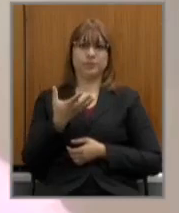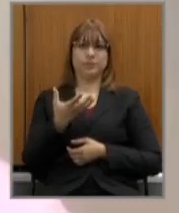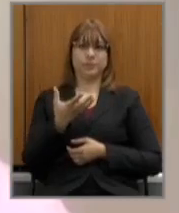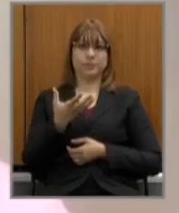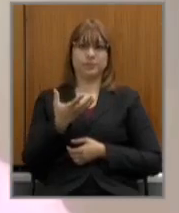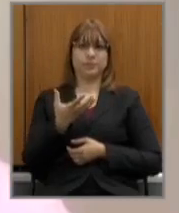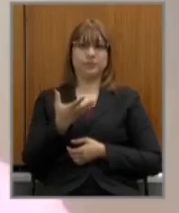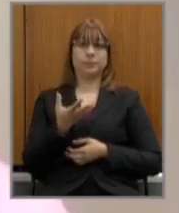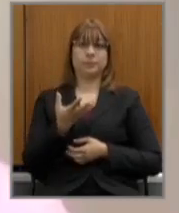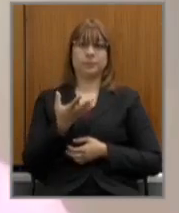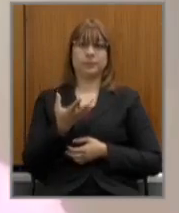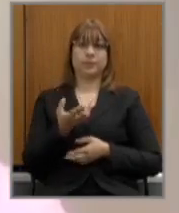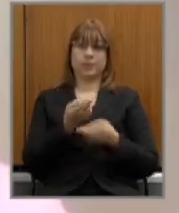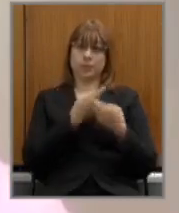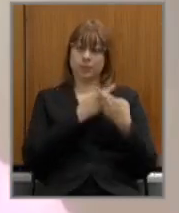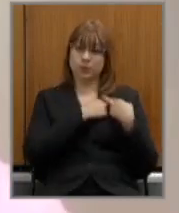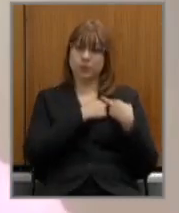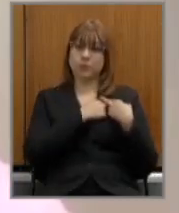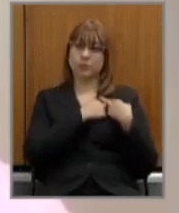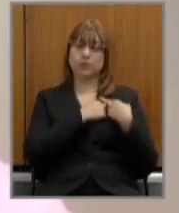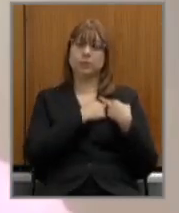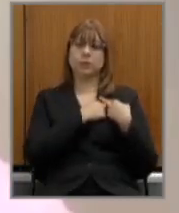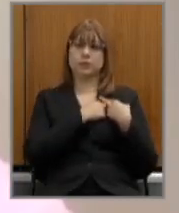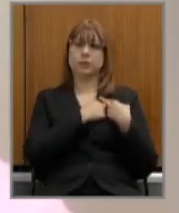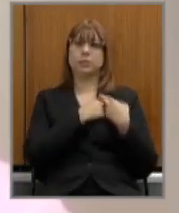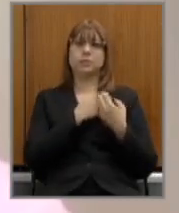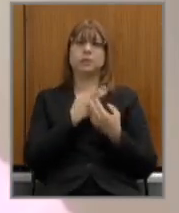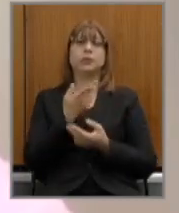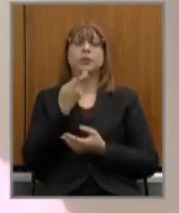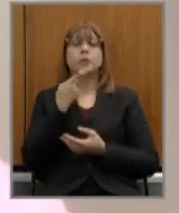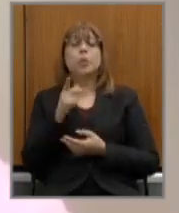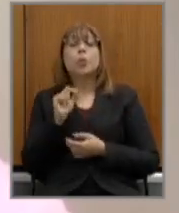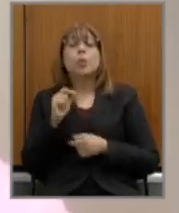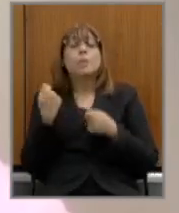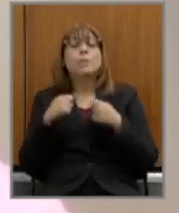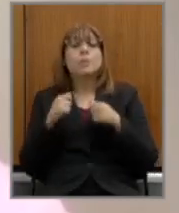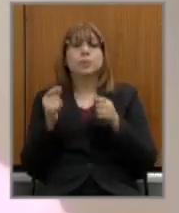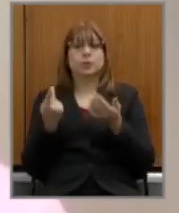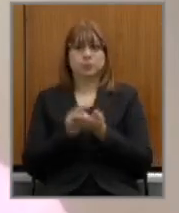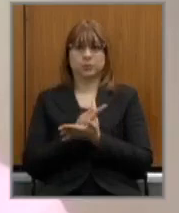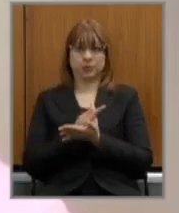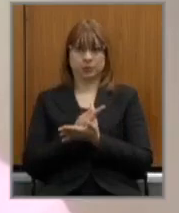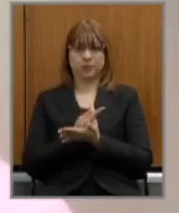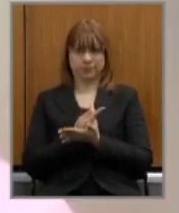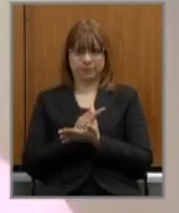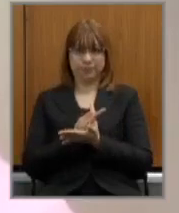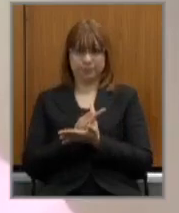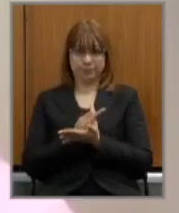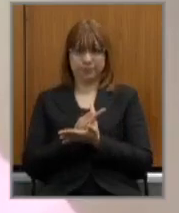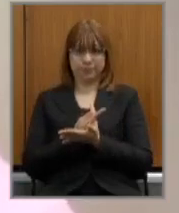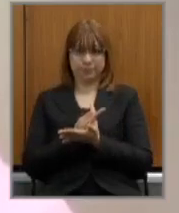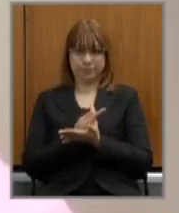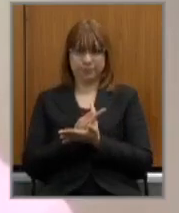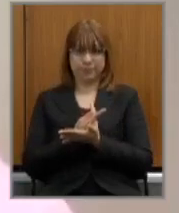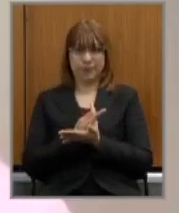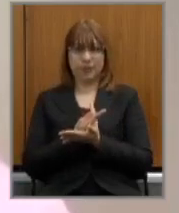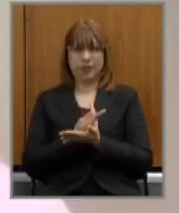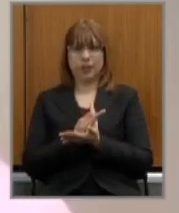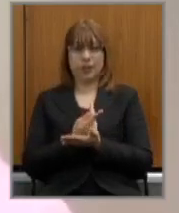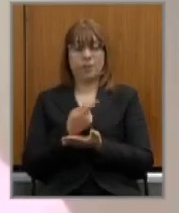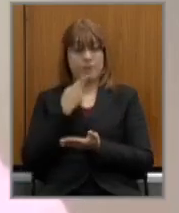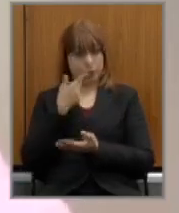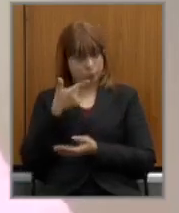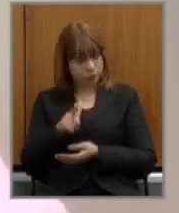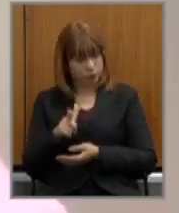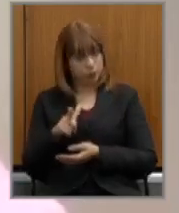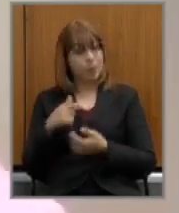responsabilidade dizendo o que realmente pode ser feito importante frisar que nós não podemos ficar sem reforma né